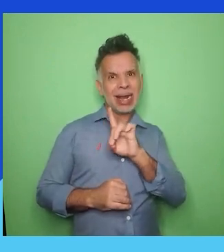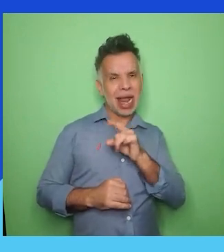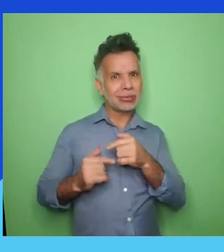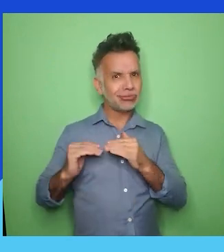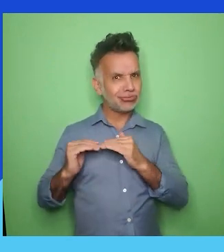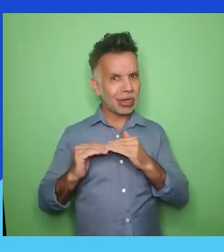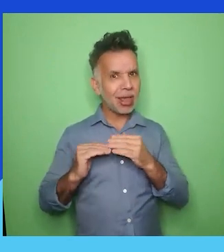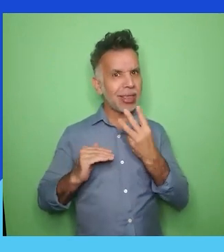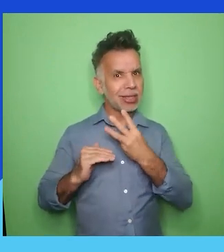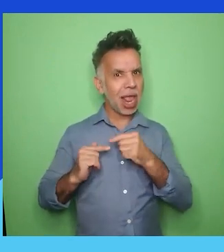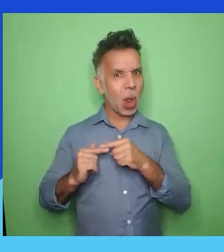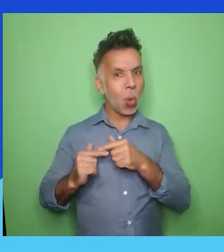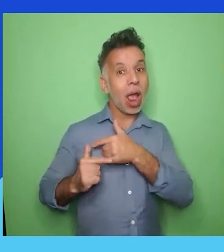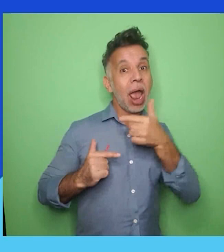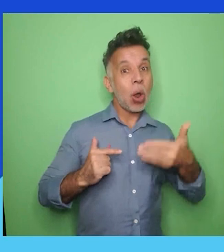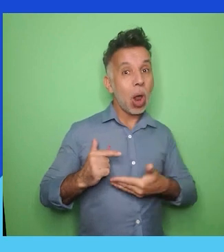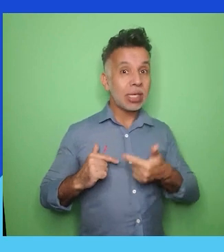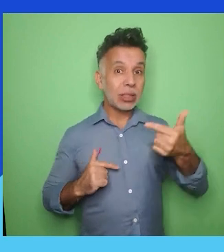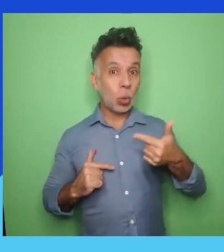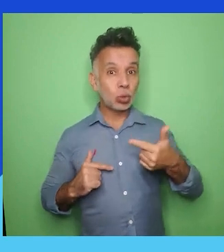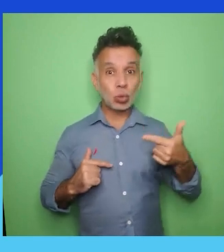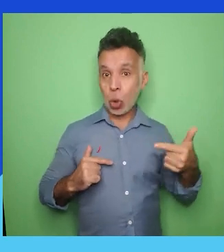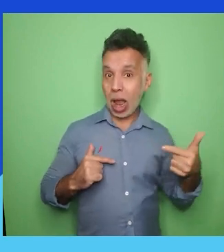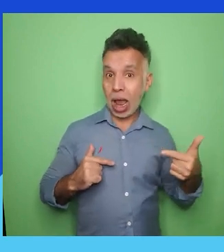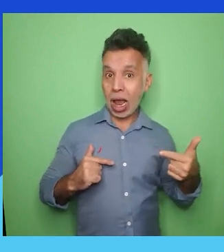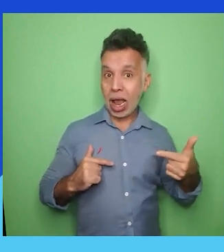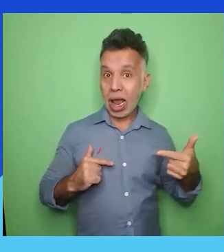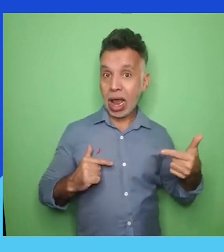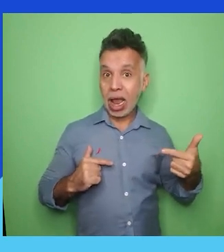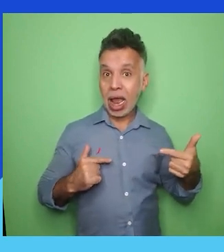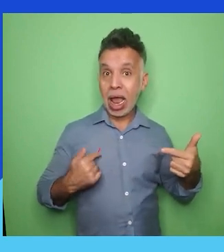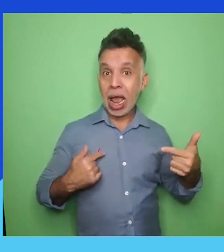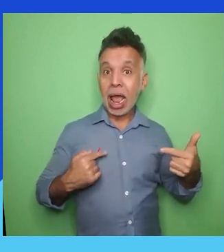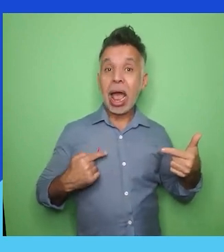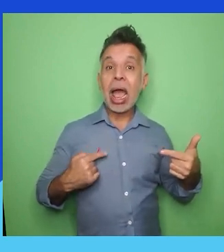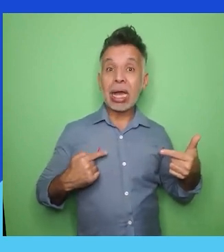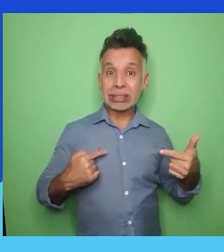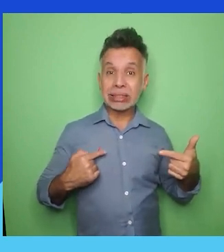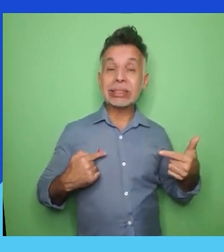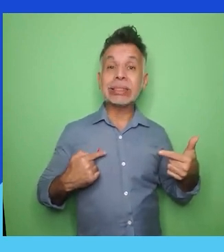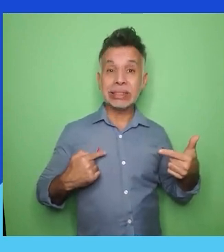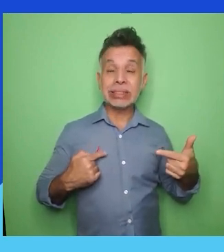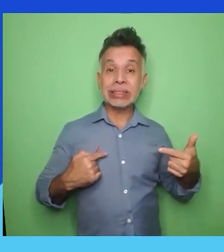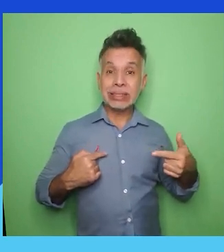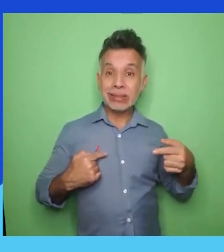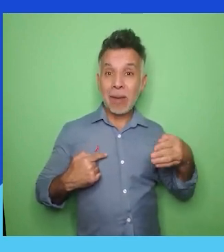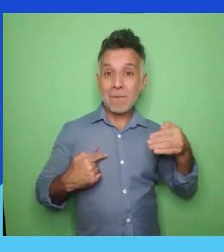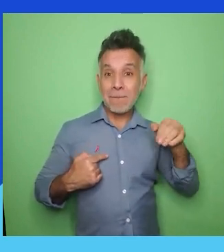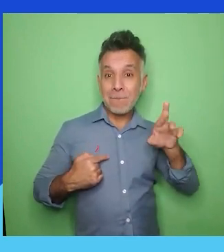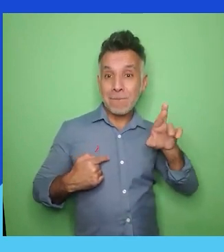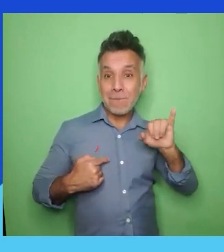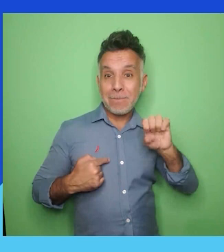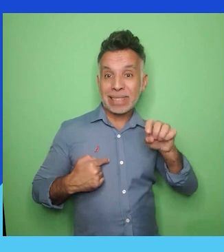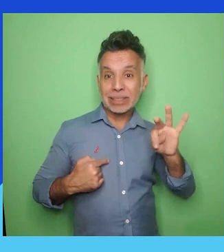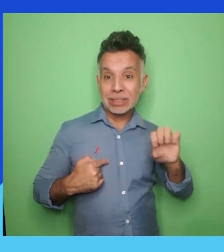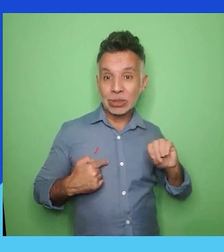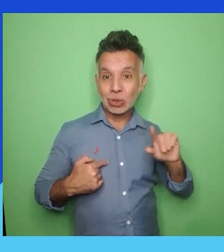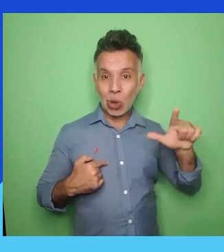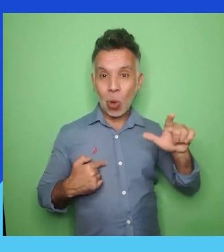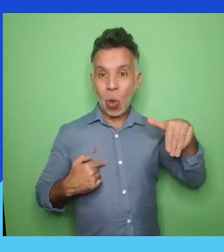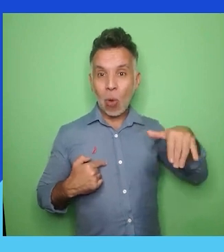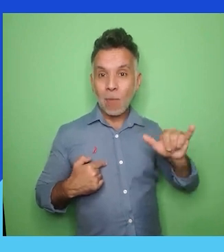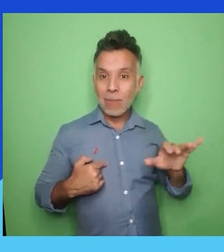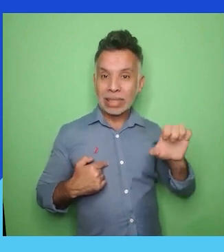a Bristol Myers Squid, parabéns! Vice-campeão do nosso ranking, melhores empresas para a mulher trabalhar, médio porte!